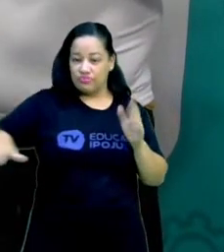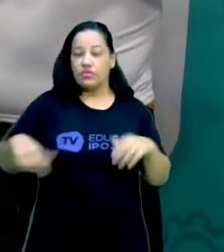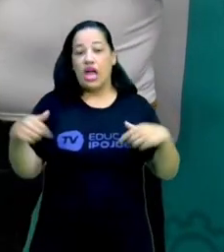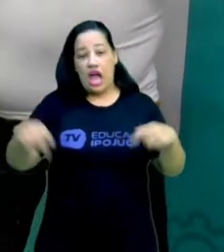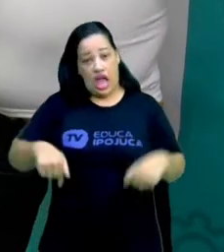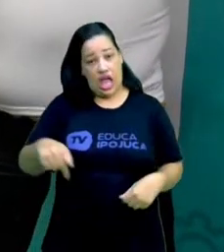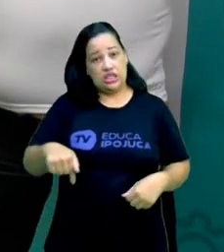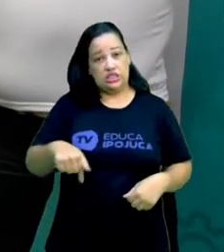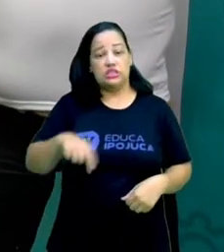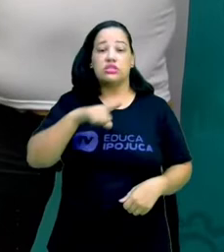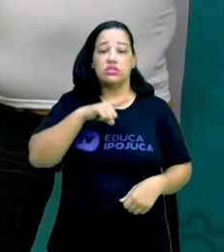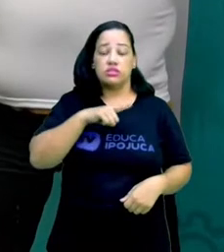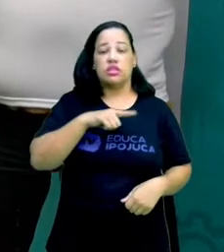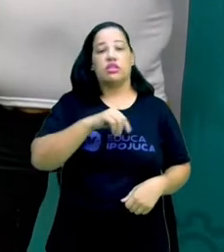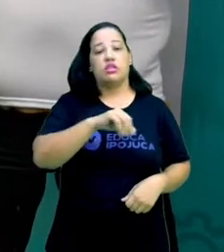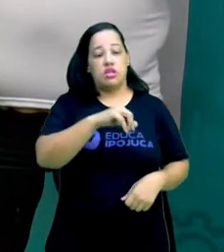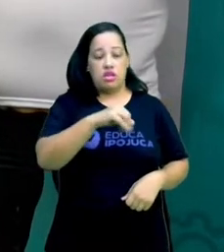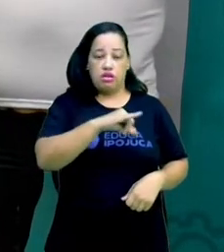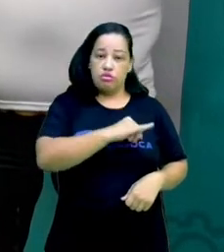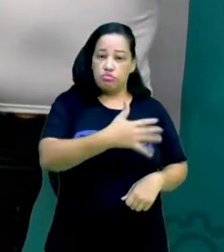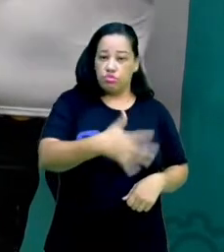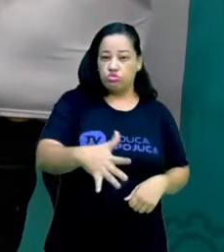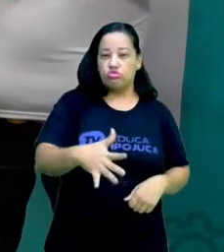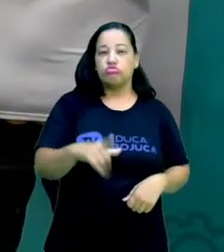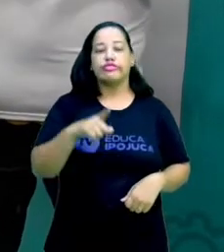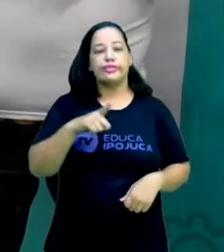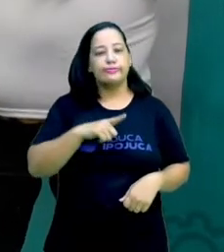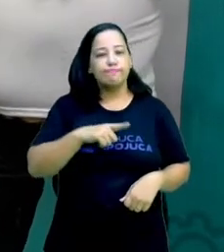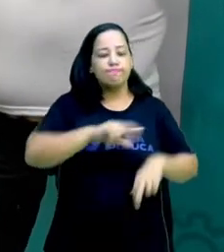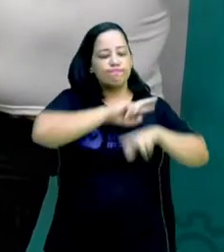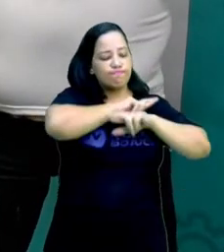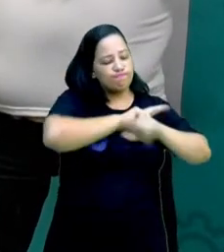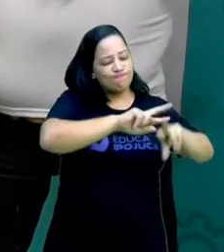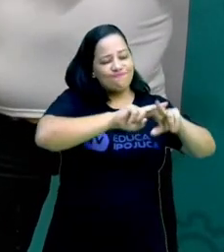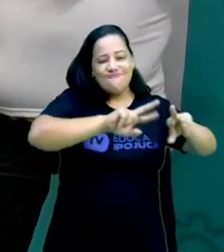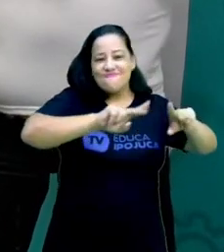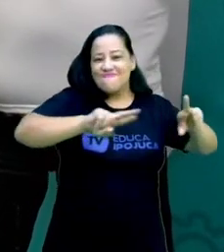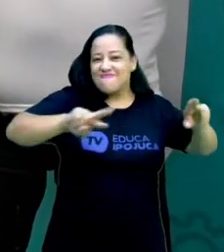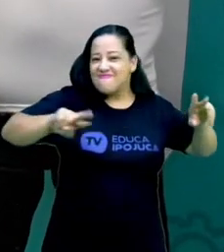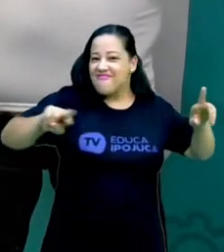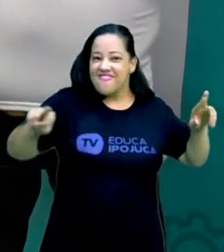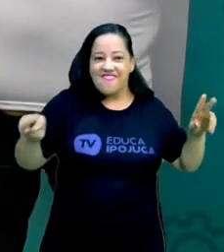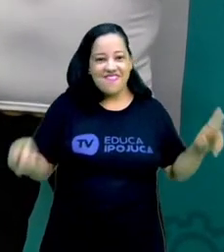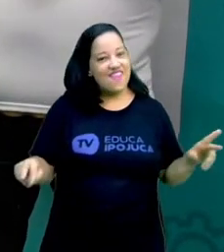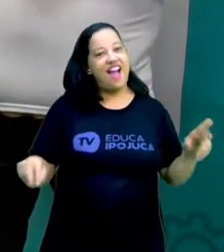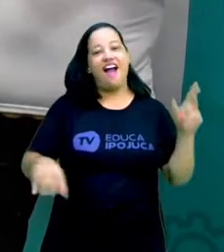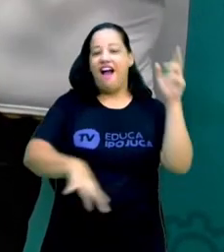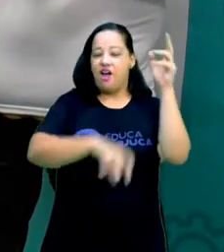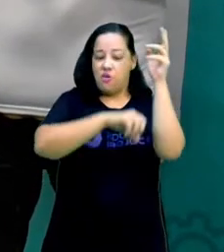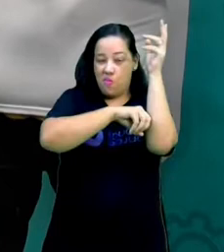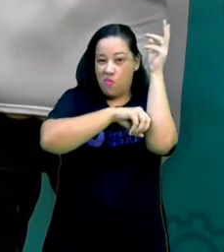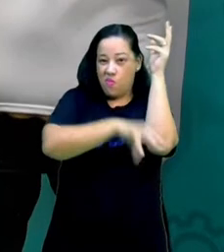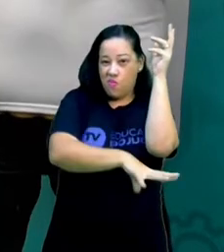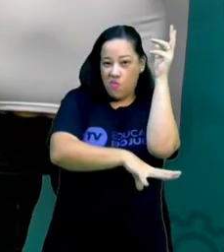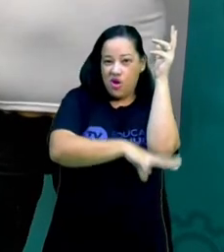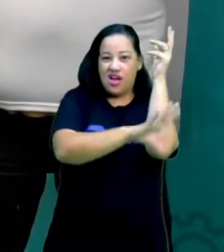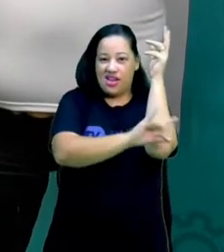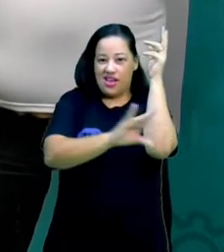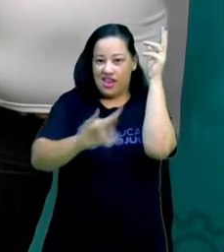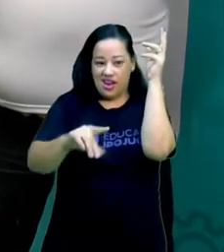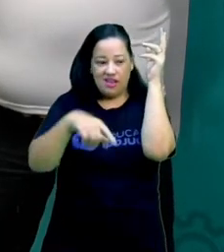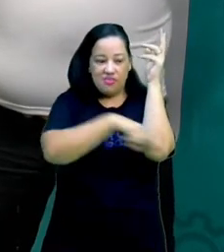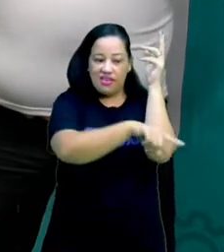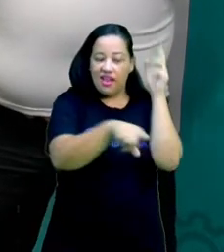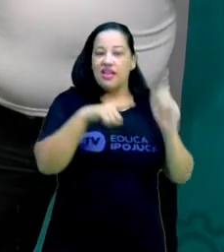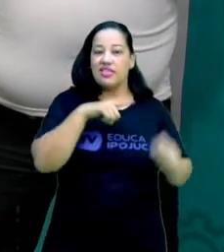de Ipojuca uma riqueza muito grande nessa questão de manguezais. A gente tem manguezais localizados